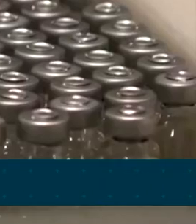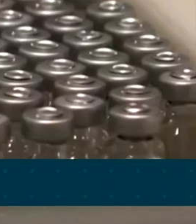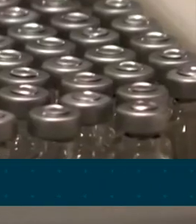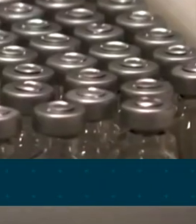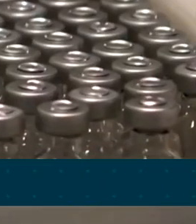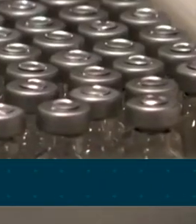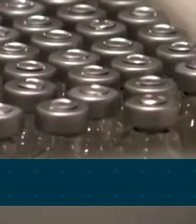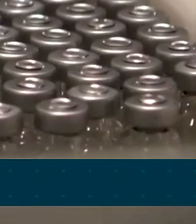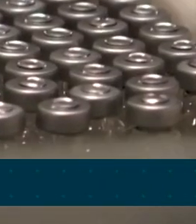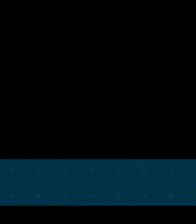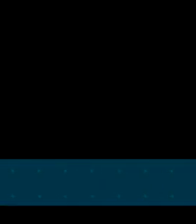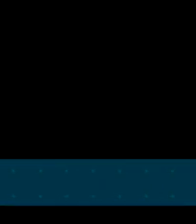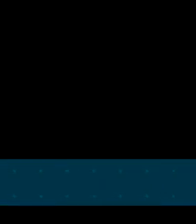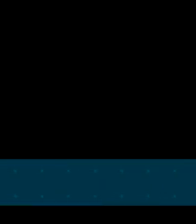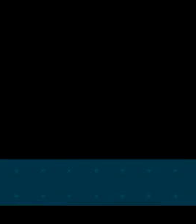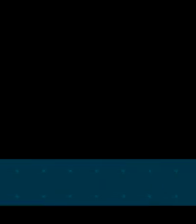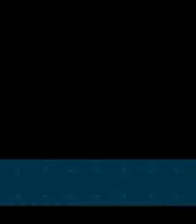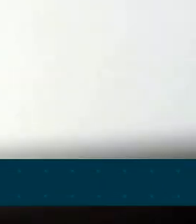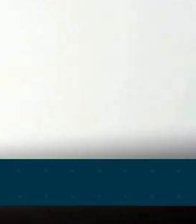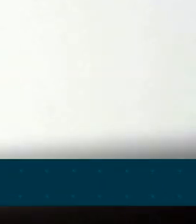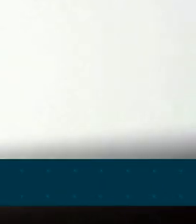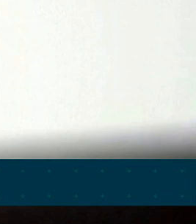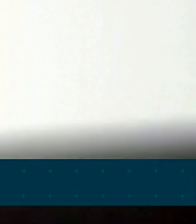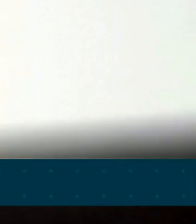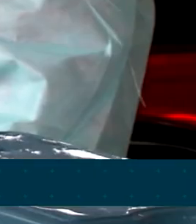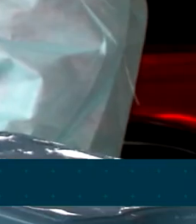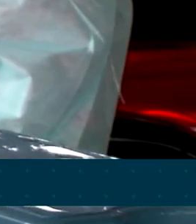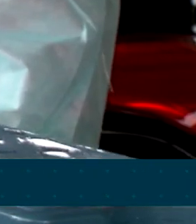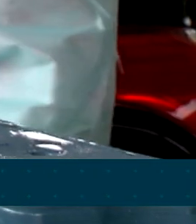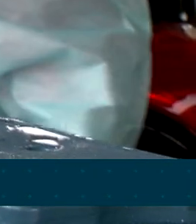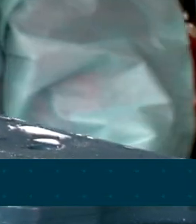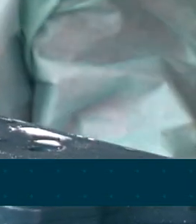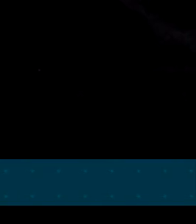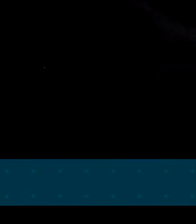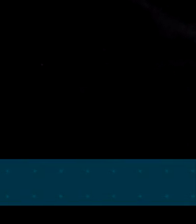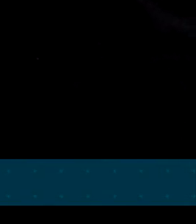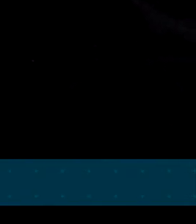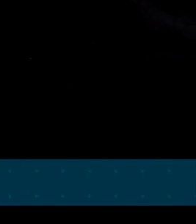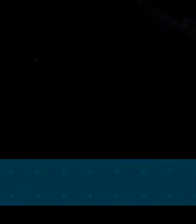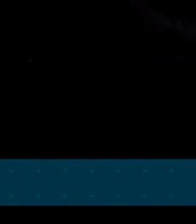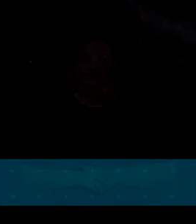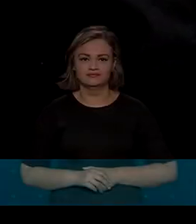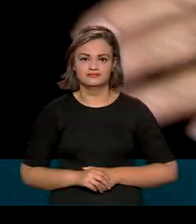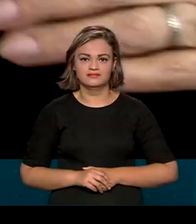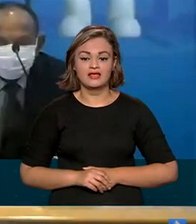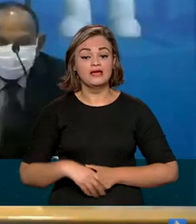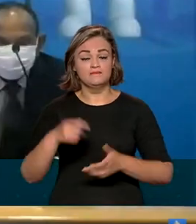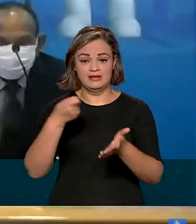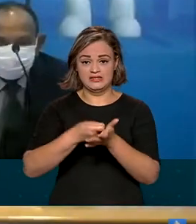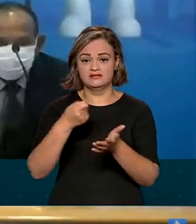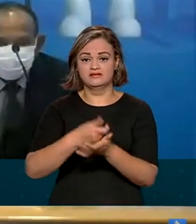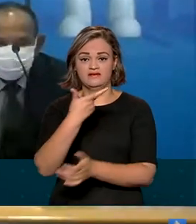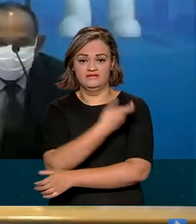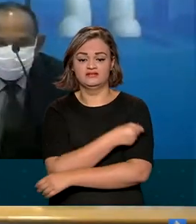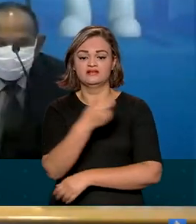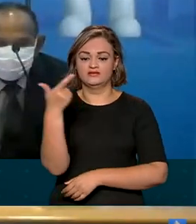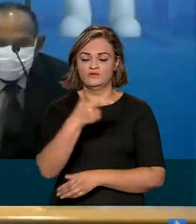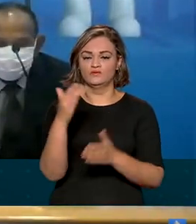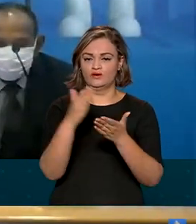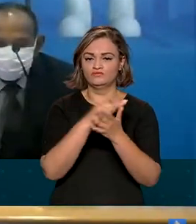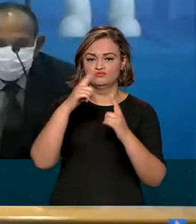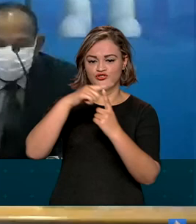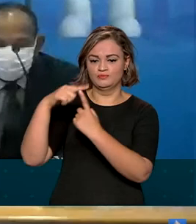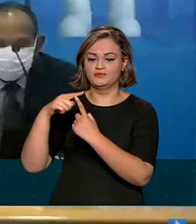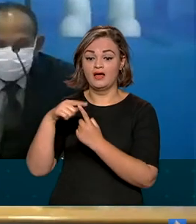de Imunizações, AstraZeneca, Pfizer e Coronavac exigem a segunda dose, o Ministro da Saúde,